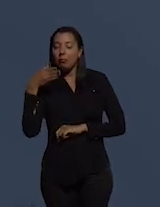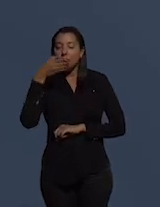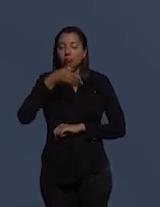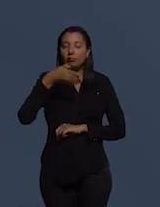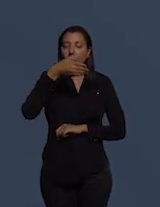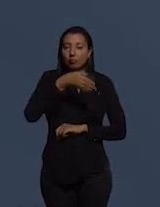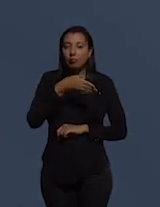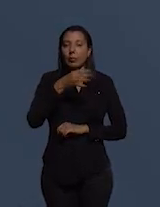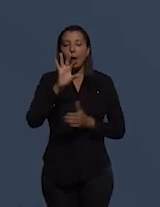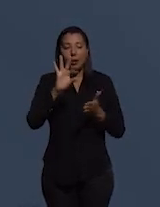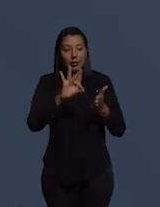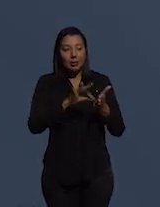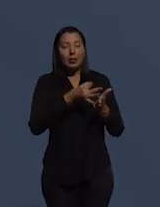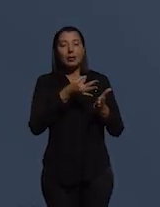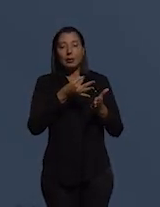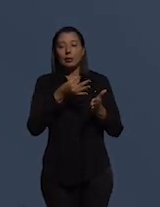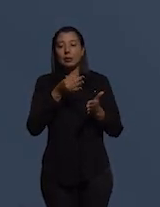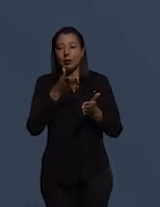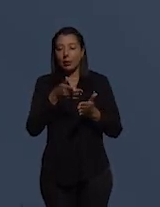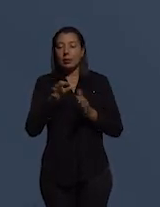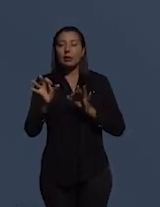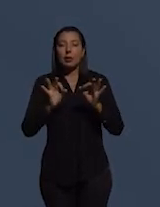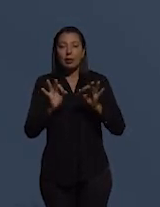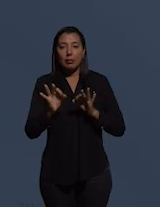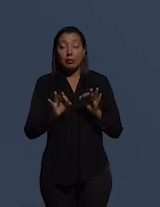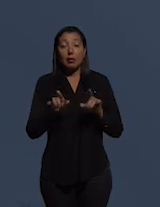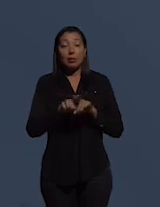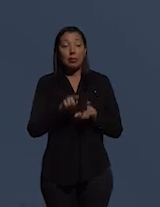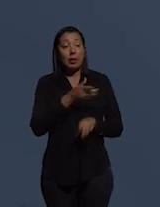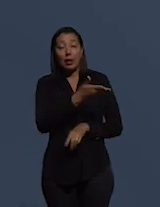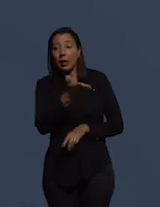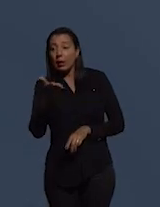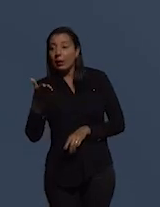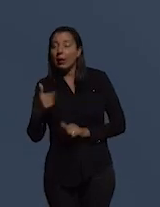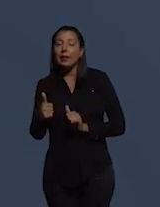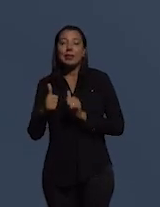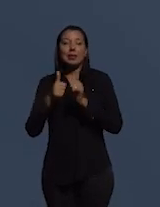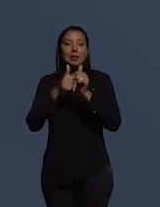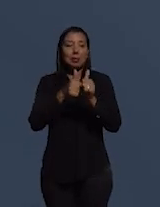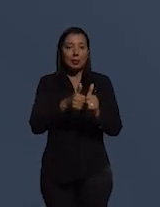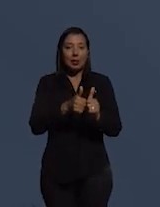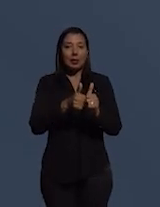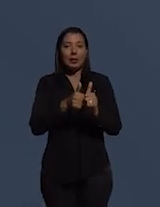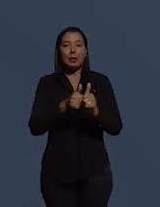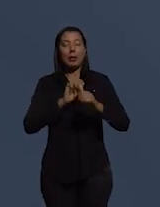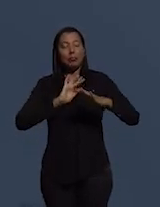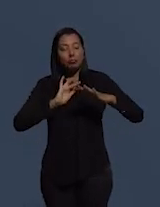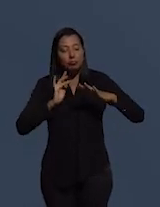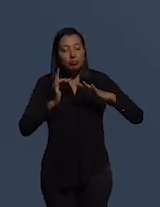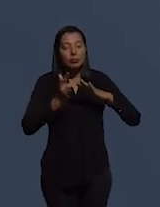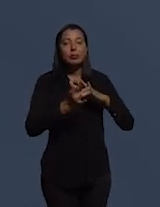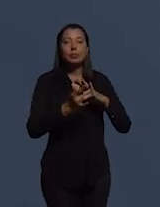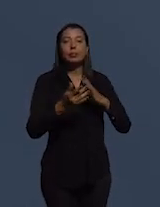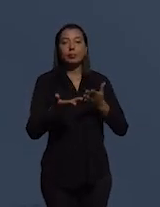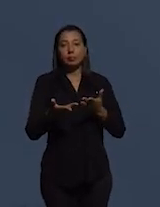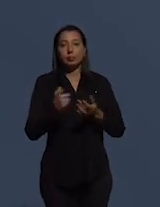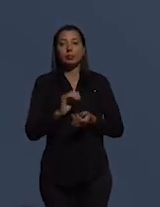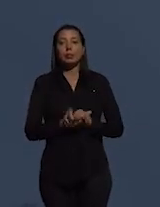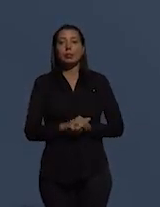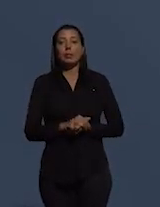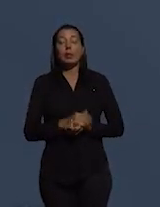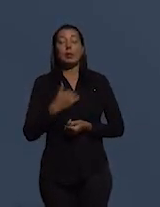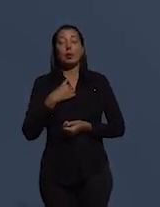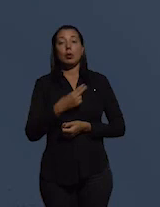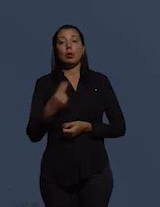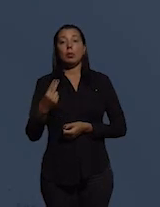inscritos neste evento, além daqueles que acompanham pelas redes. Meu